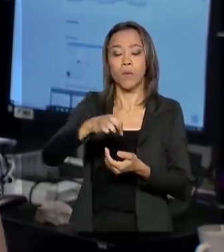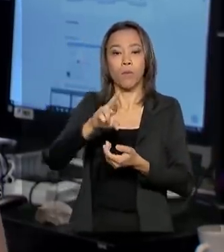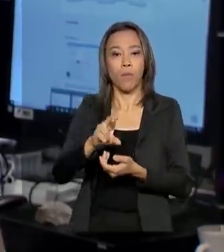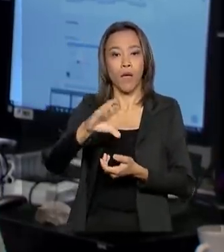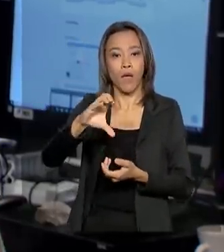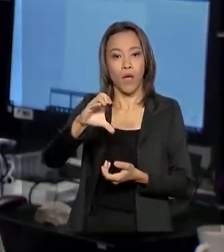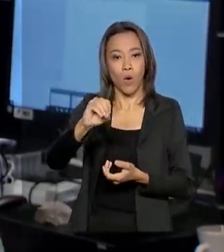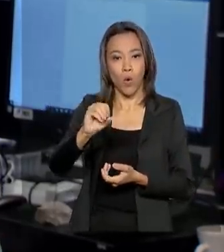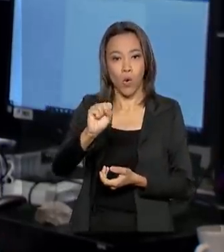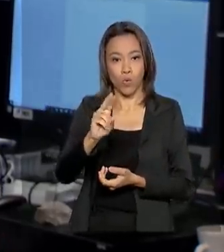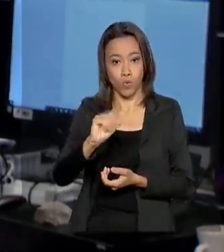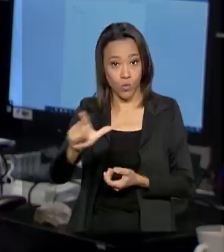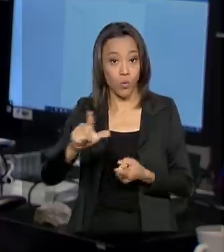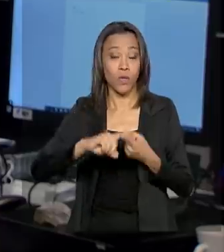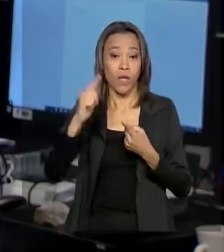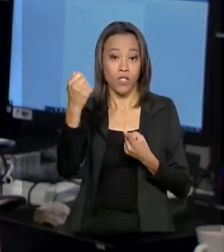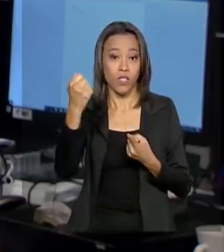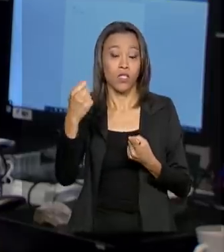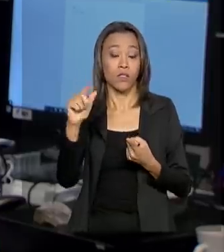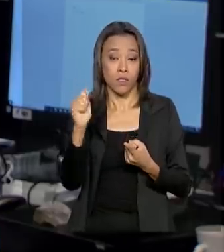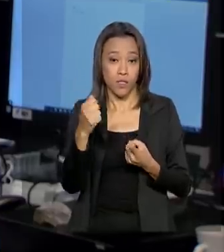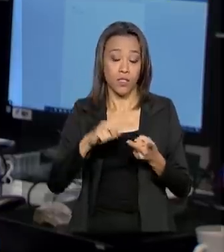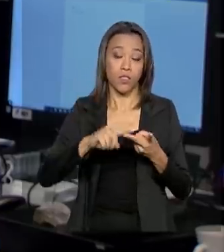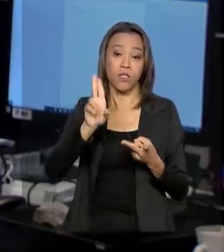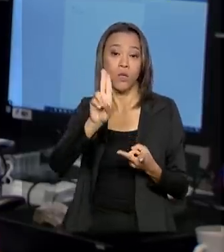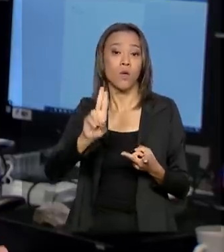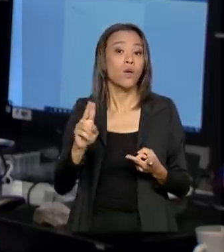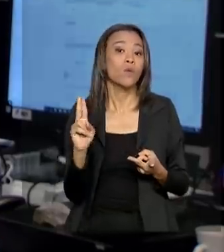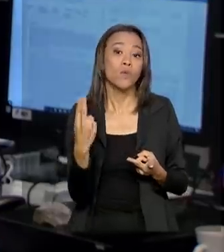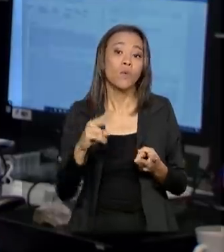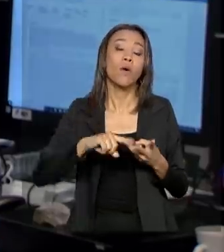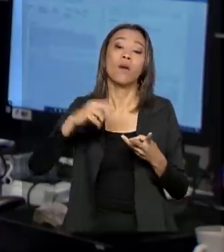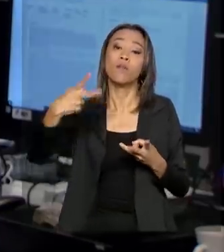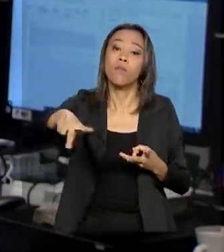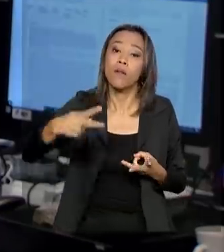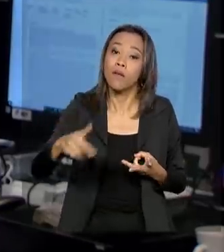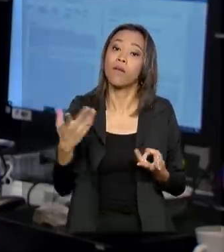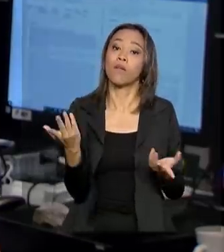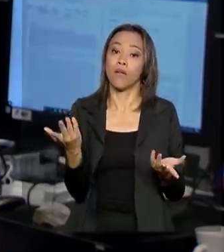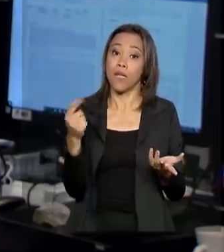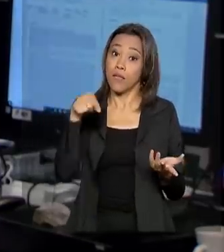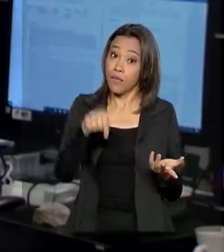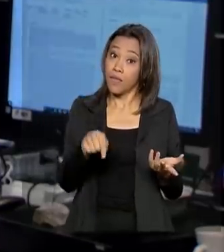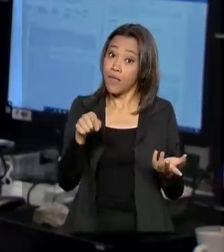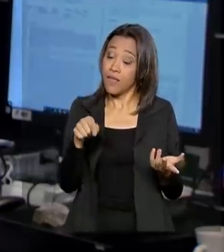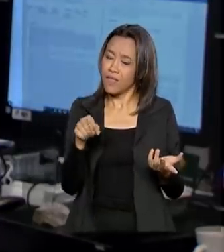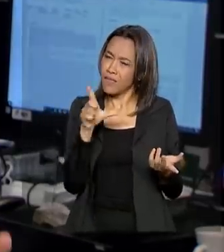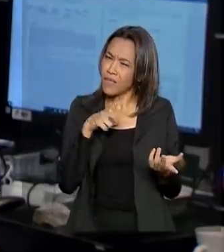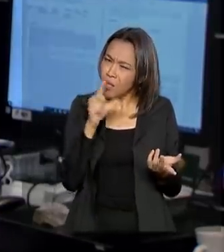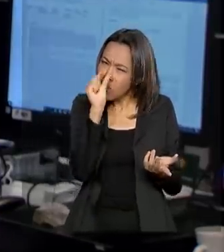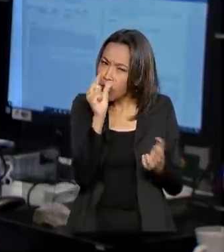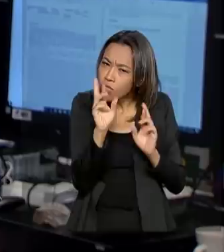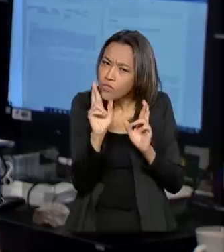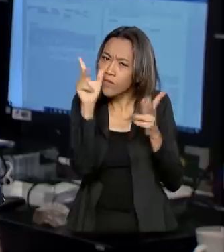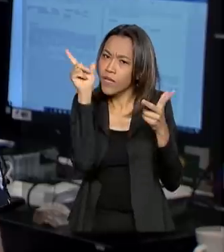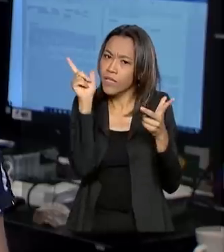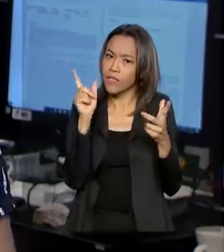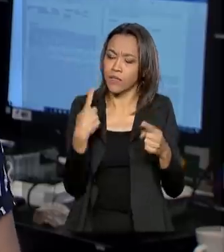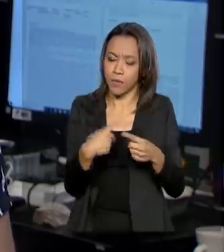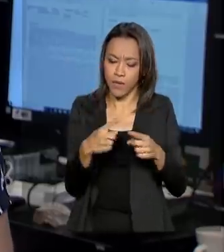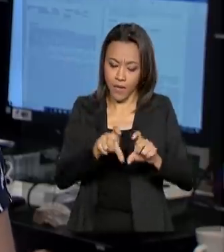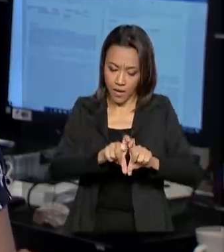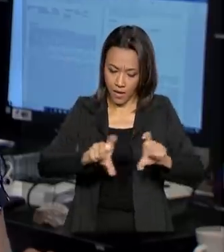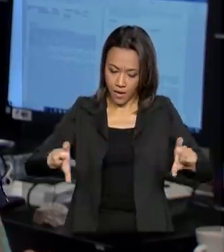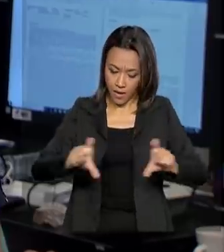Argentina, no Uruguai e no Paraguai. E ela tem algumas diferenças em relação ao modelo anterior, que são aquelas placas